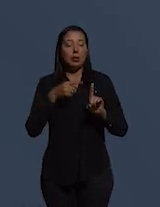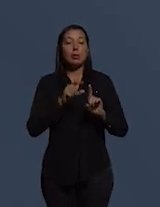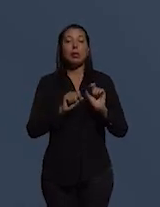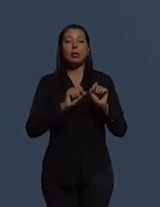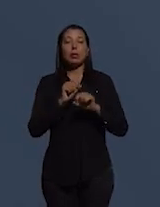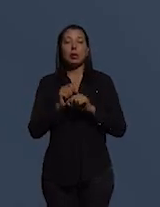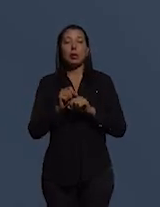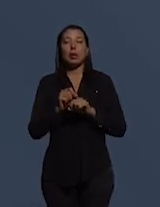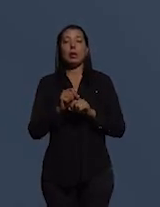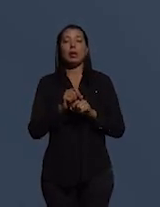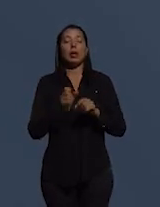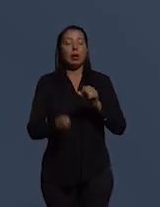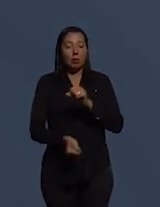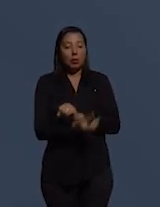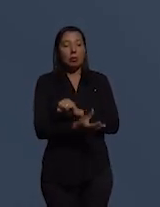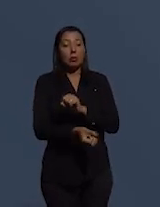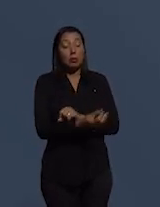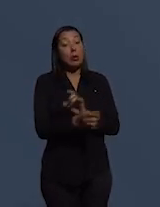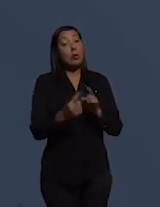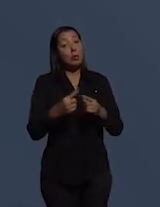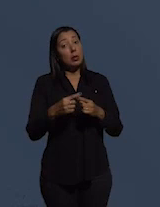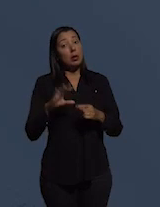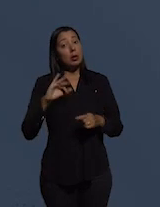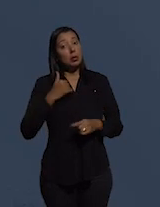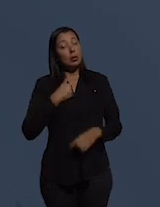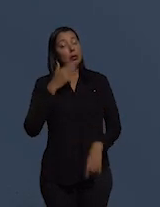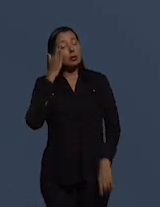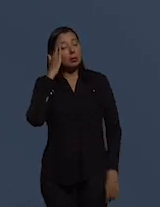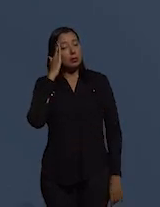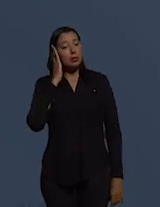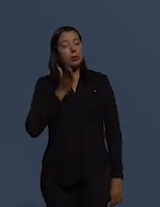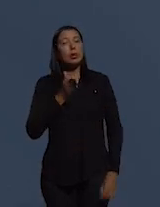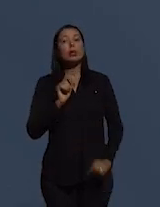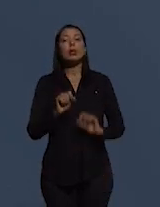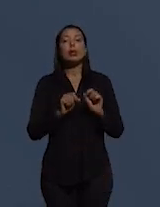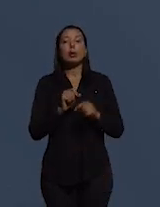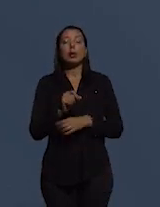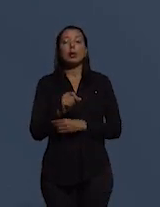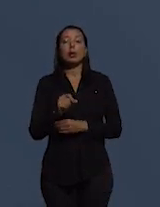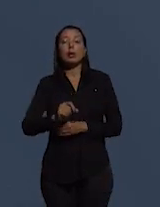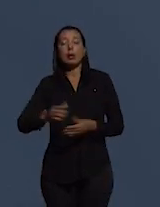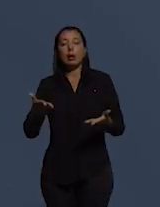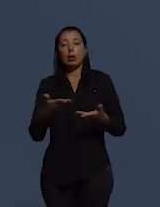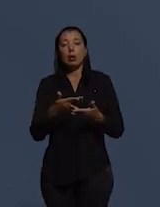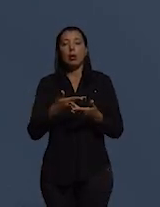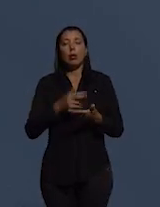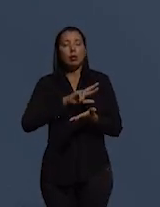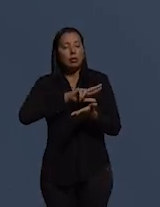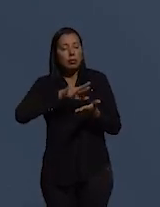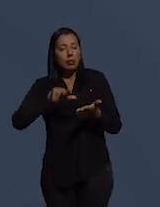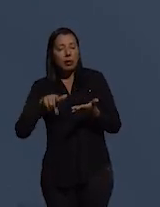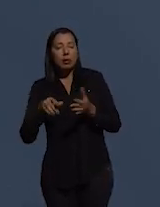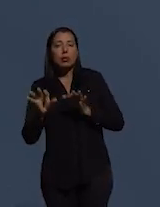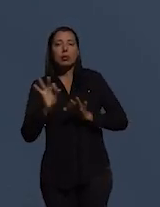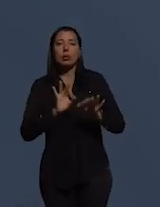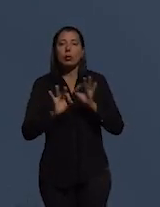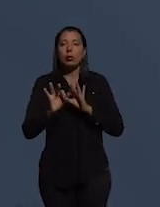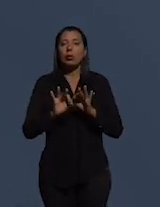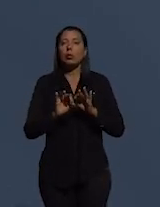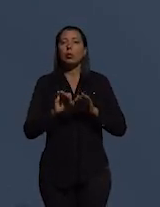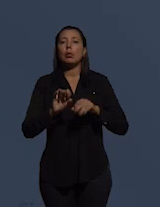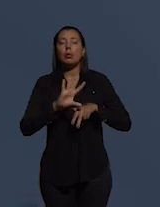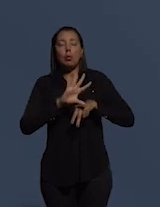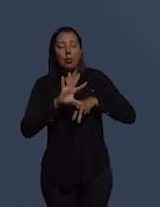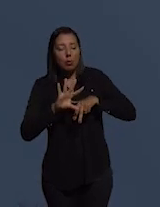corrupção, porque todos nós sabemos que os recentes desdobramentos da Operação Lava Jato